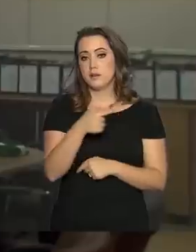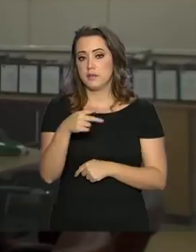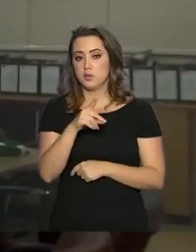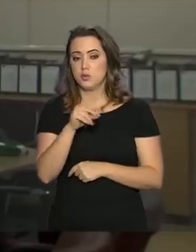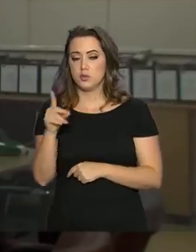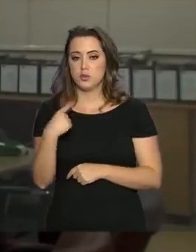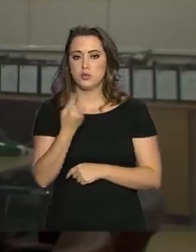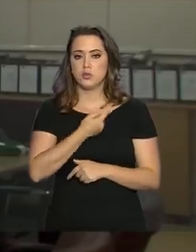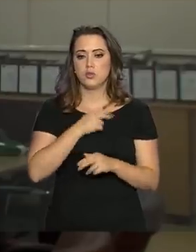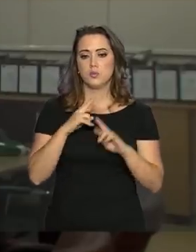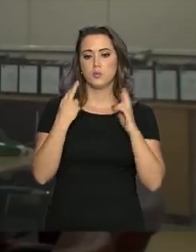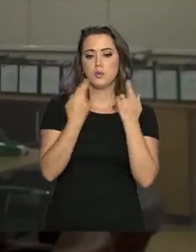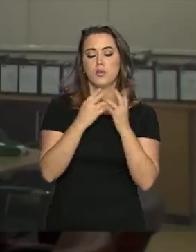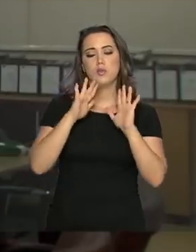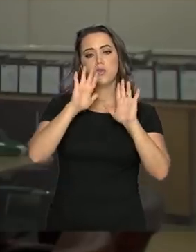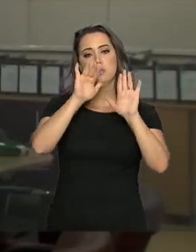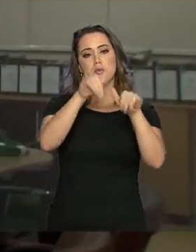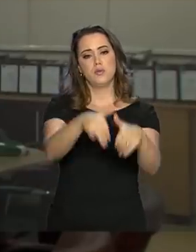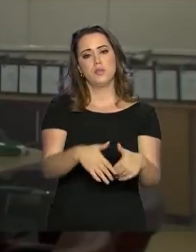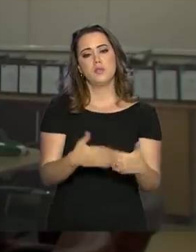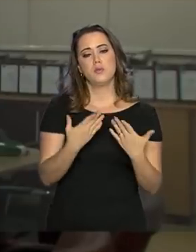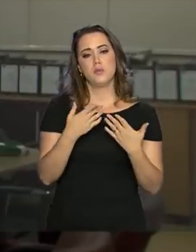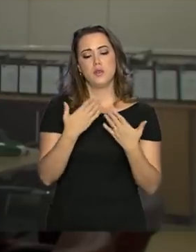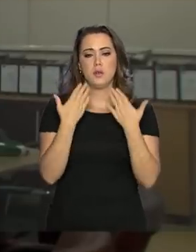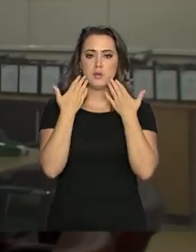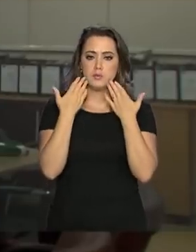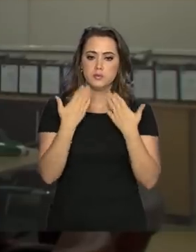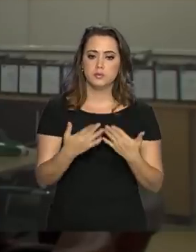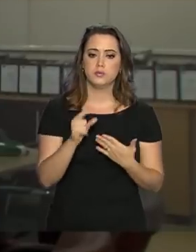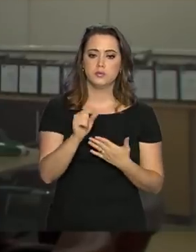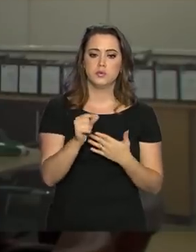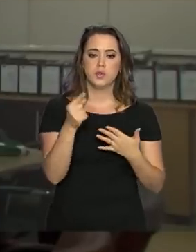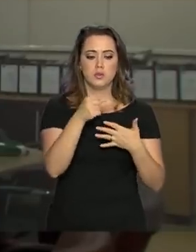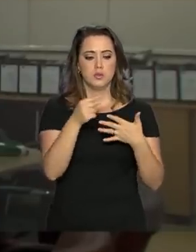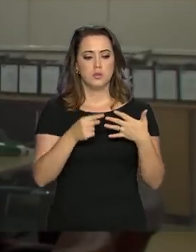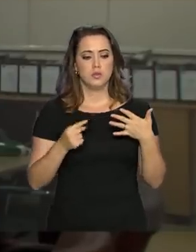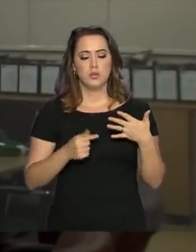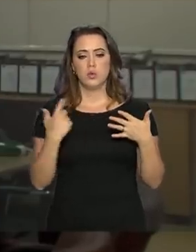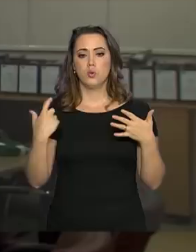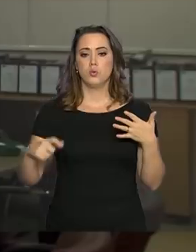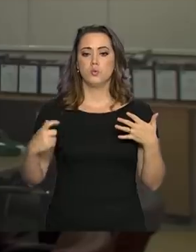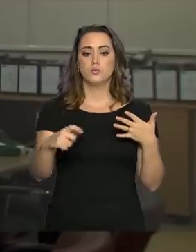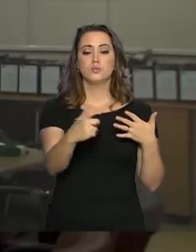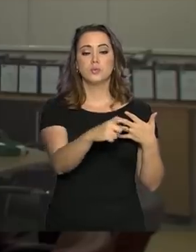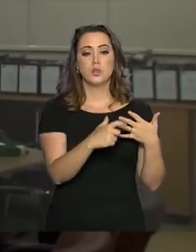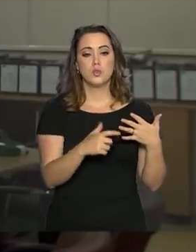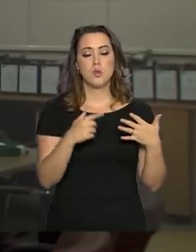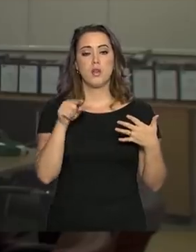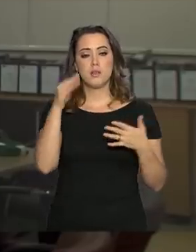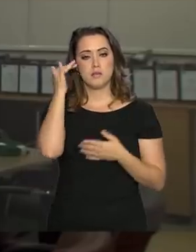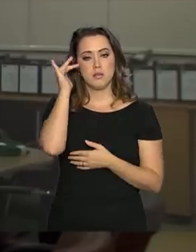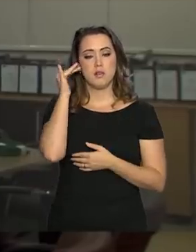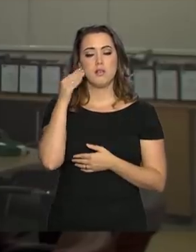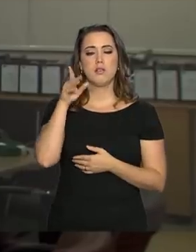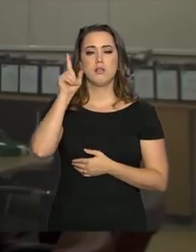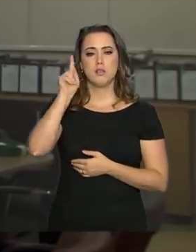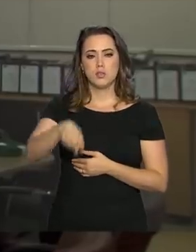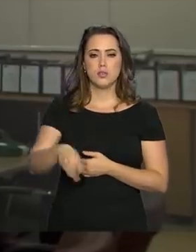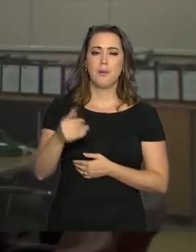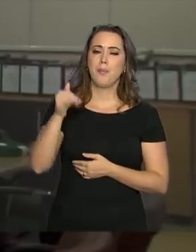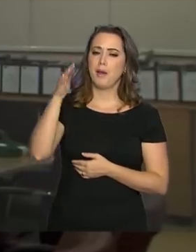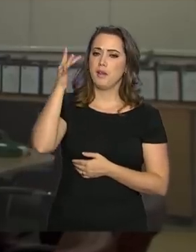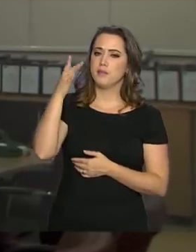nós fizemos apenas uma reunião final em que eles colocaram os pontos onde eles entendem que são os mais